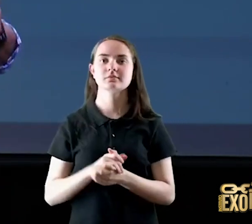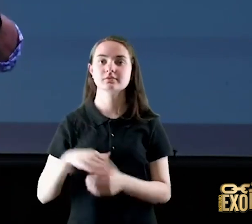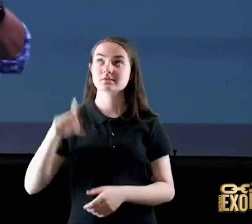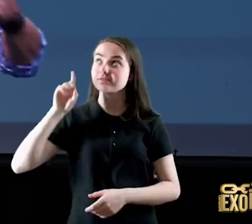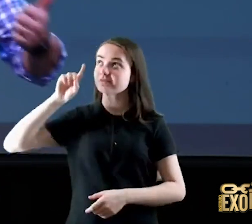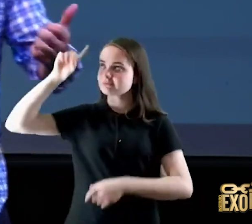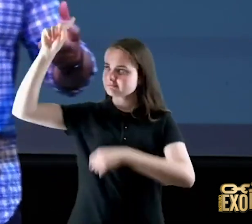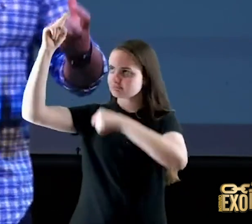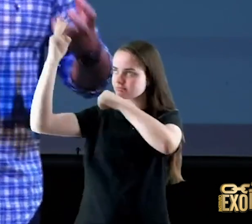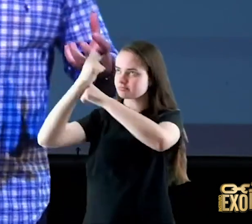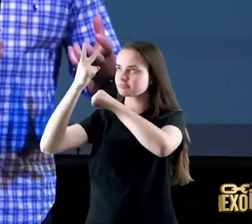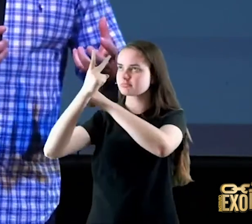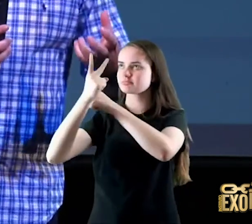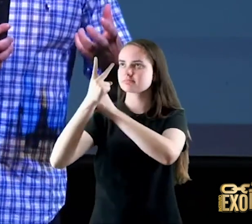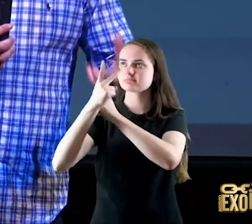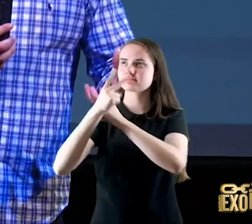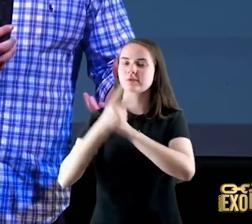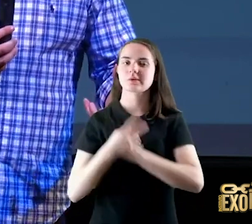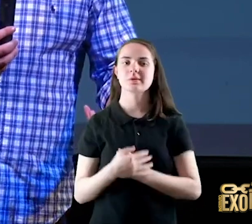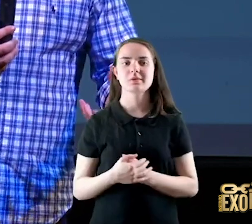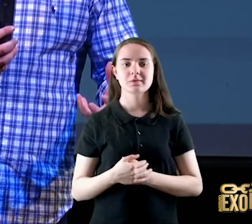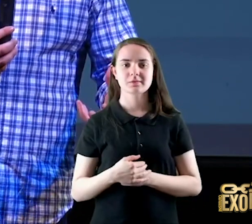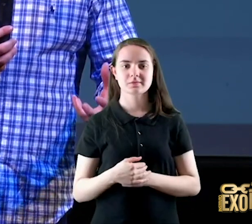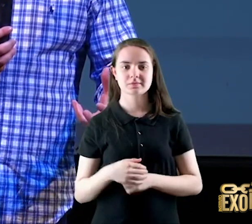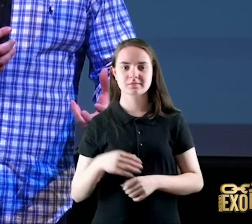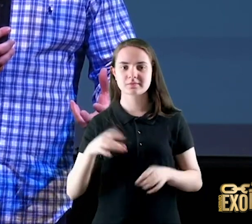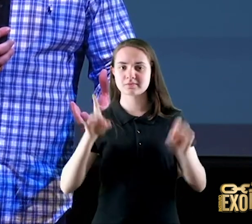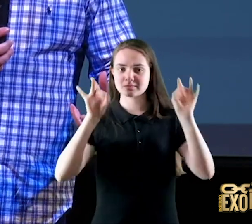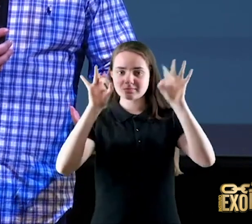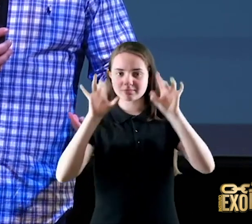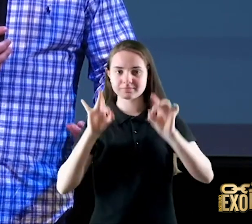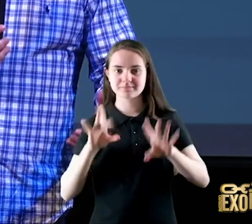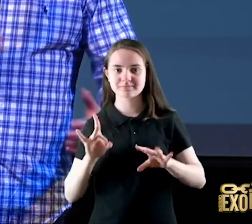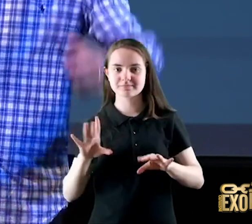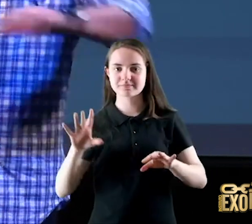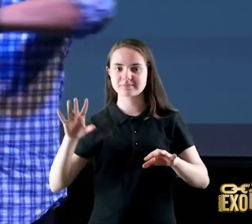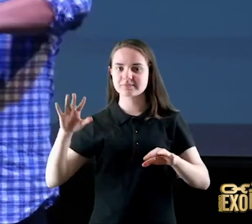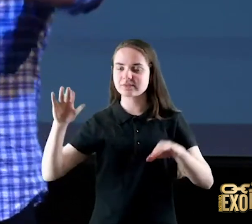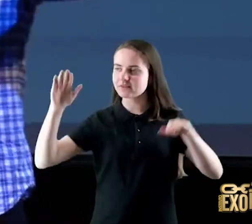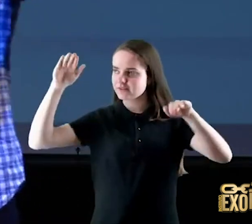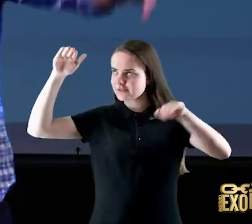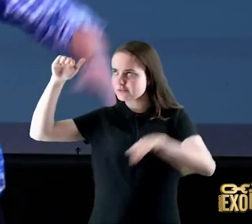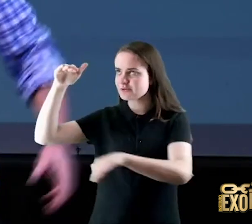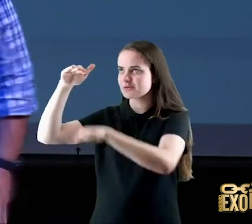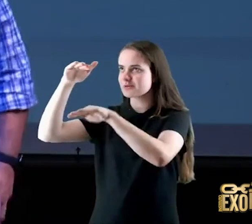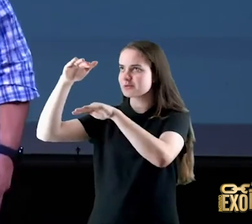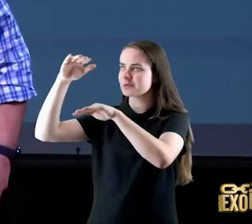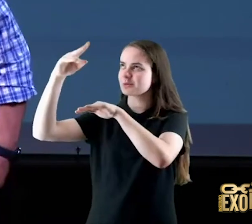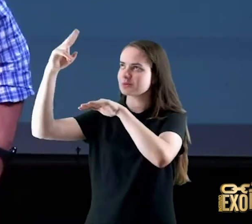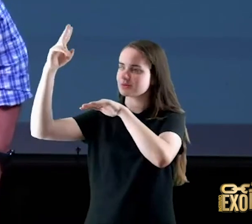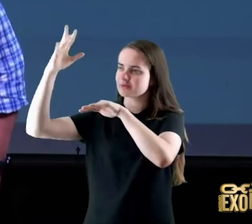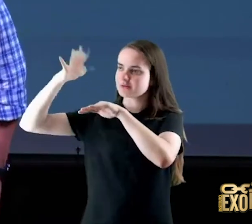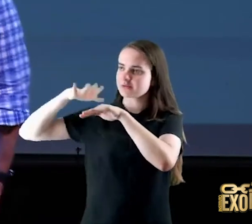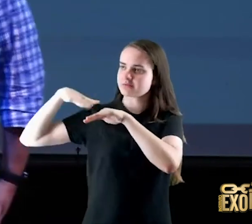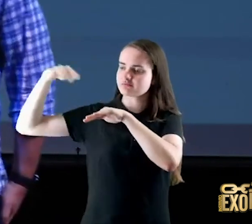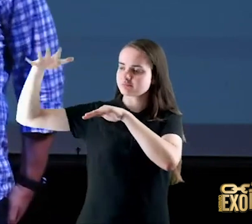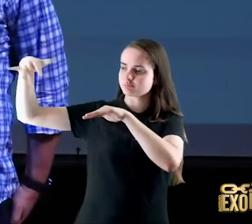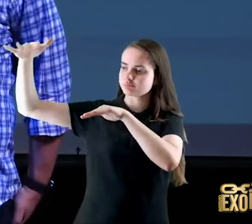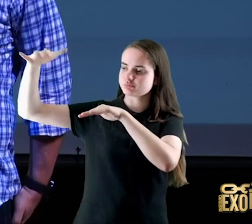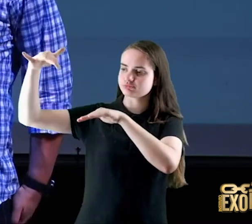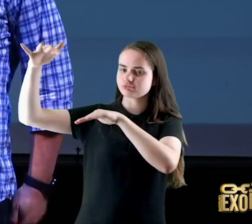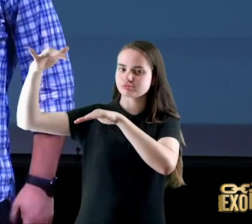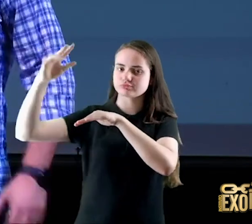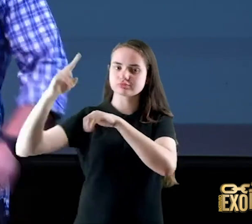guarda-me como a menina do olho esconde-me debaixo da sombra das asas